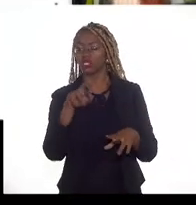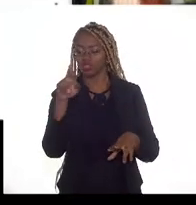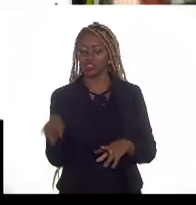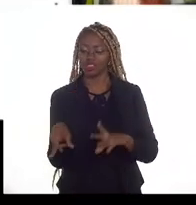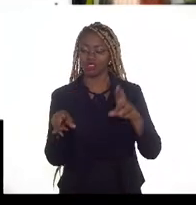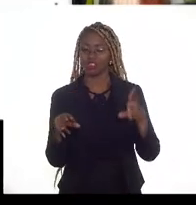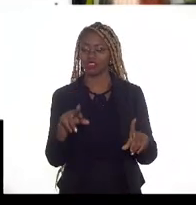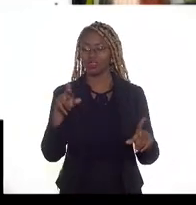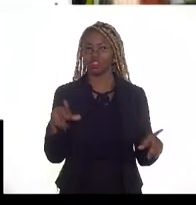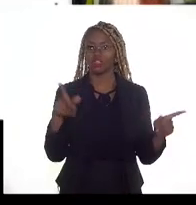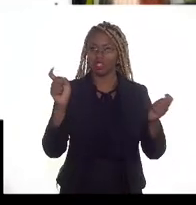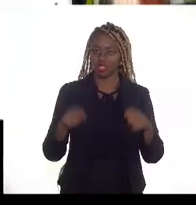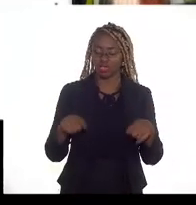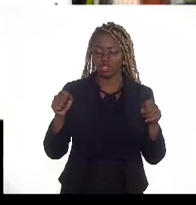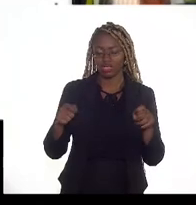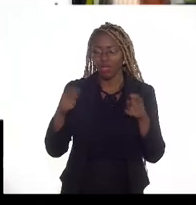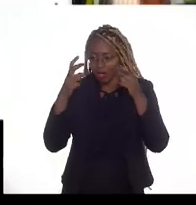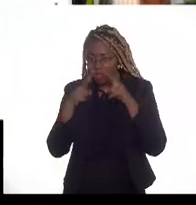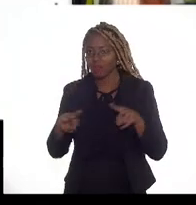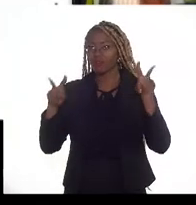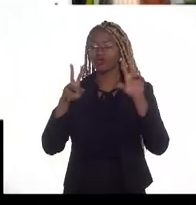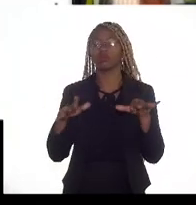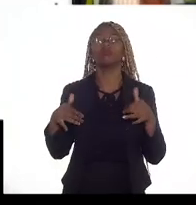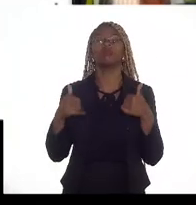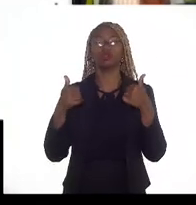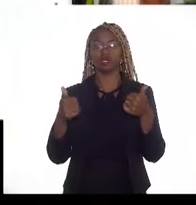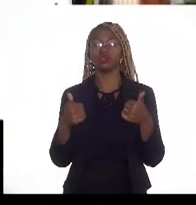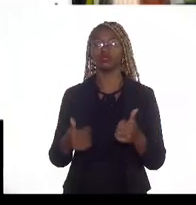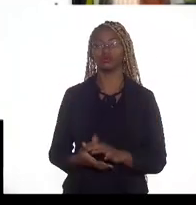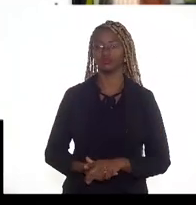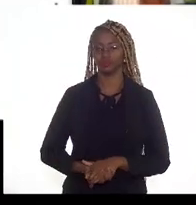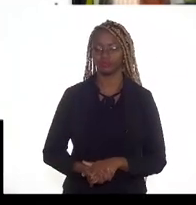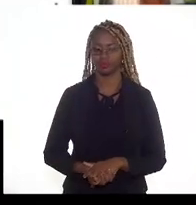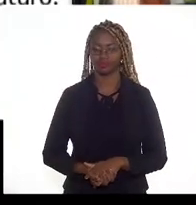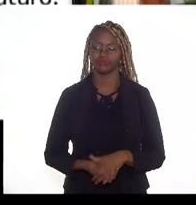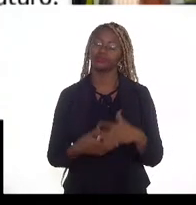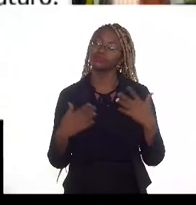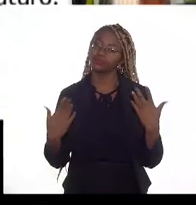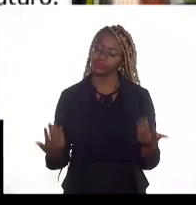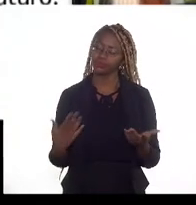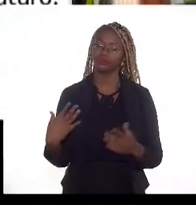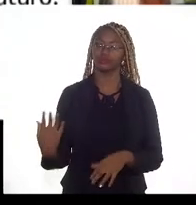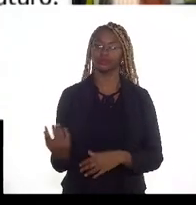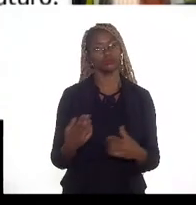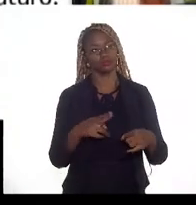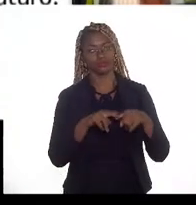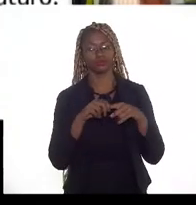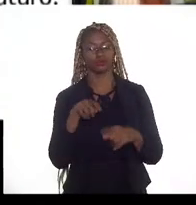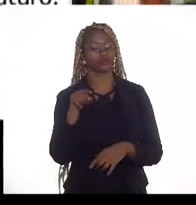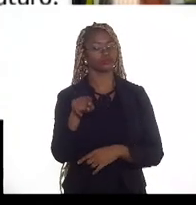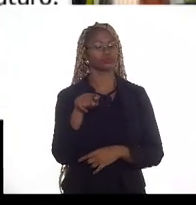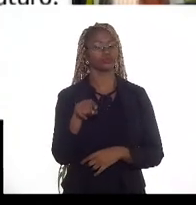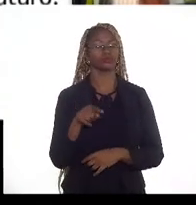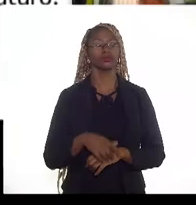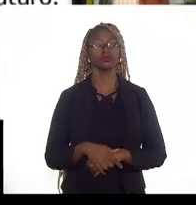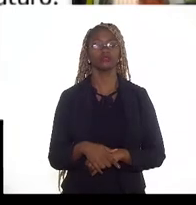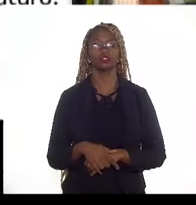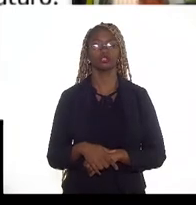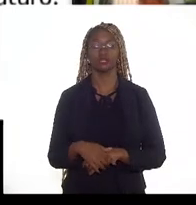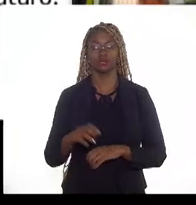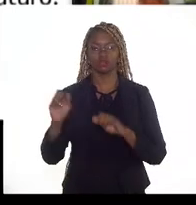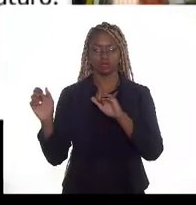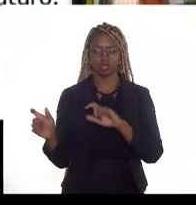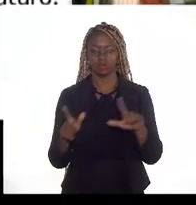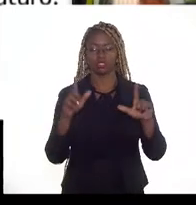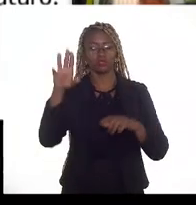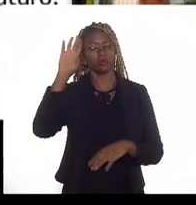traçar paralelos melhores entre situações. Então, gente, por conta disso, eu passo para o terceiro slide, é o